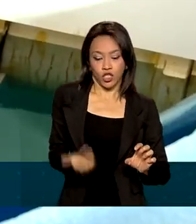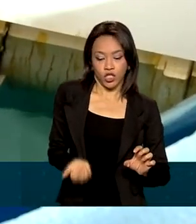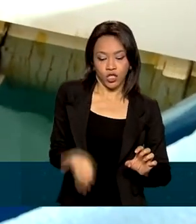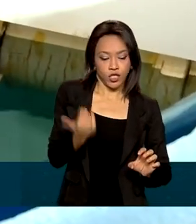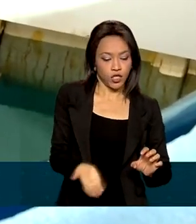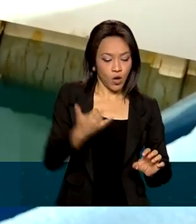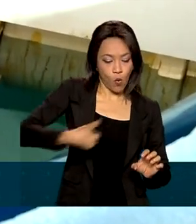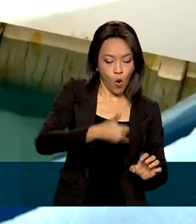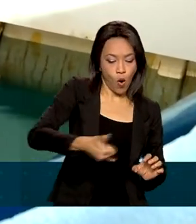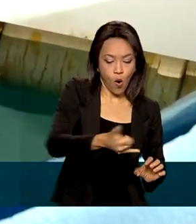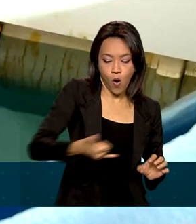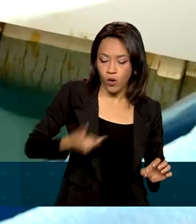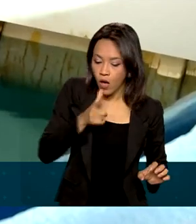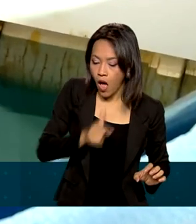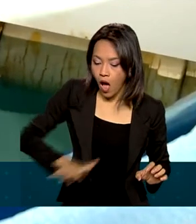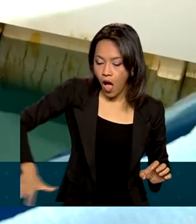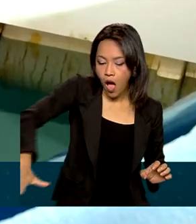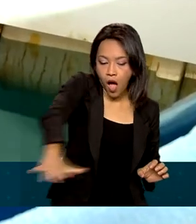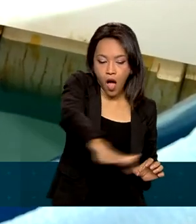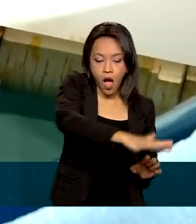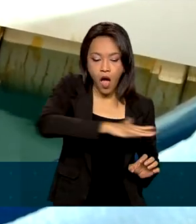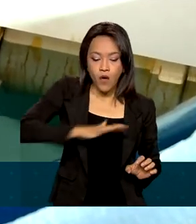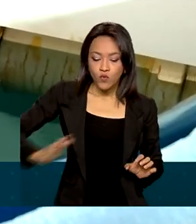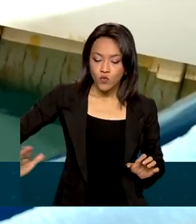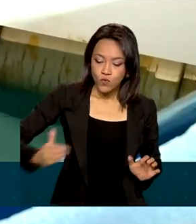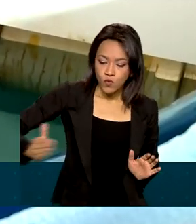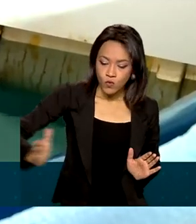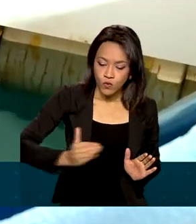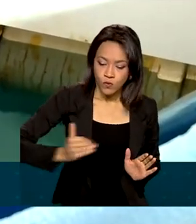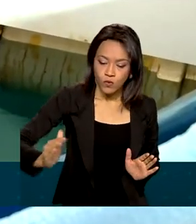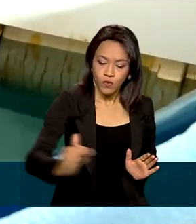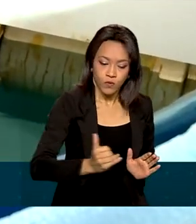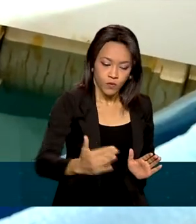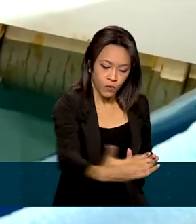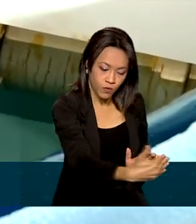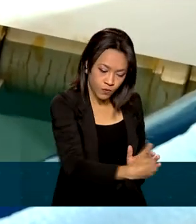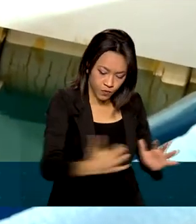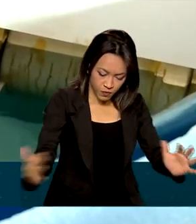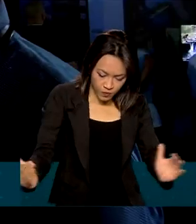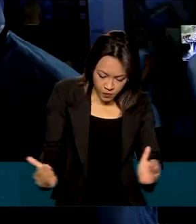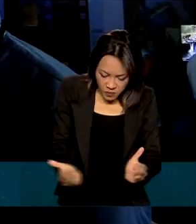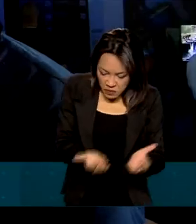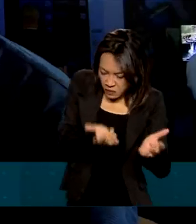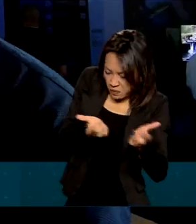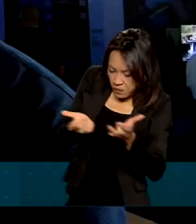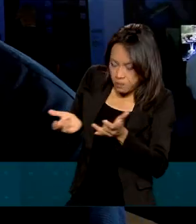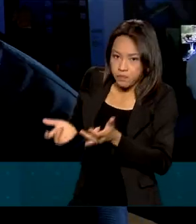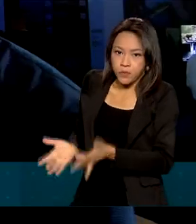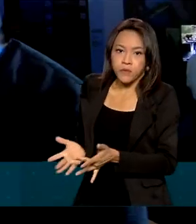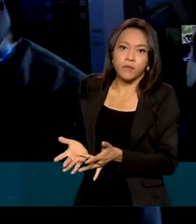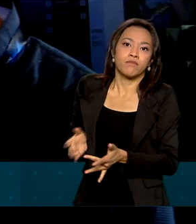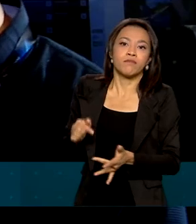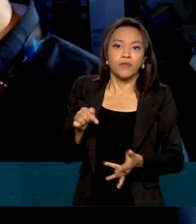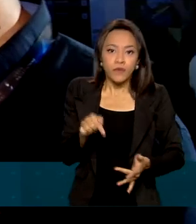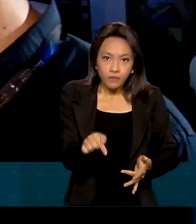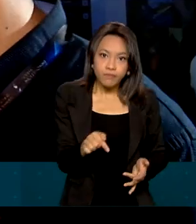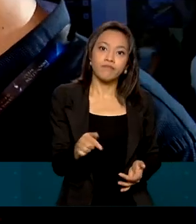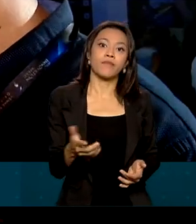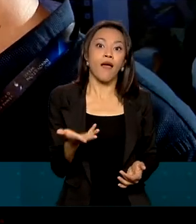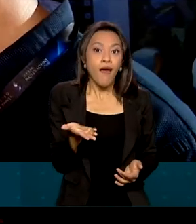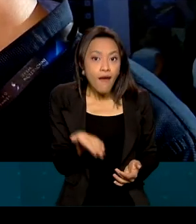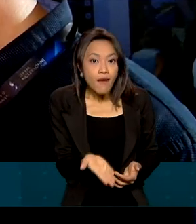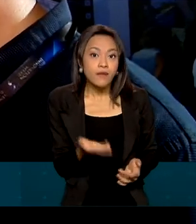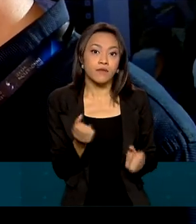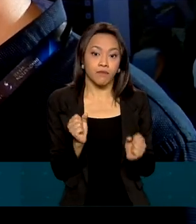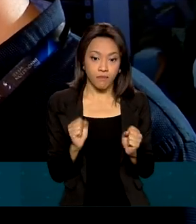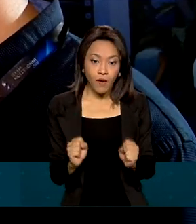retirado da camada fina da superfície da água. Qual é a vantagem desta espuma em relação às demais que existem hoje no mercado? Ela